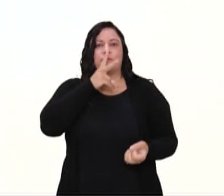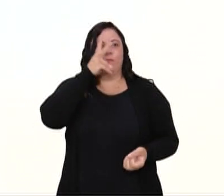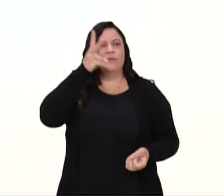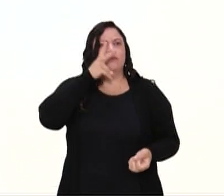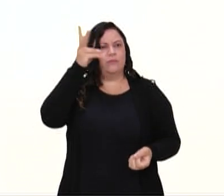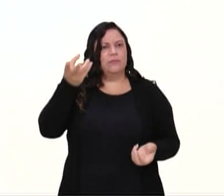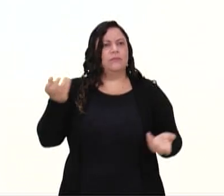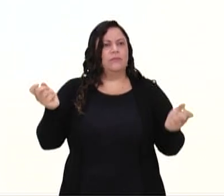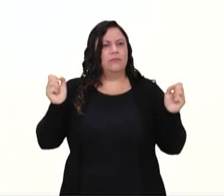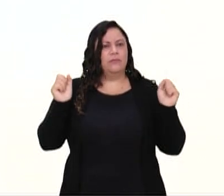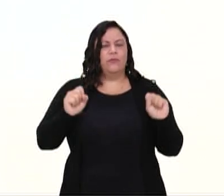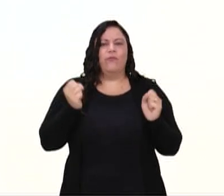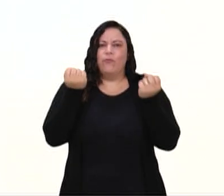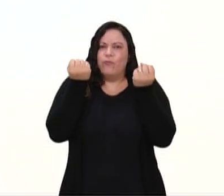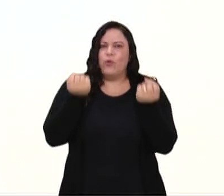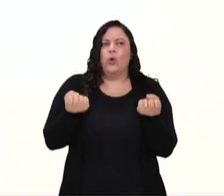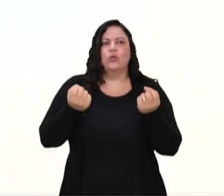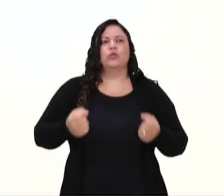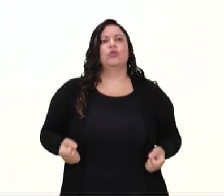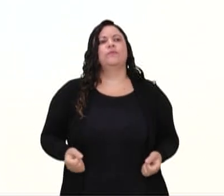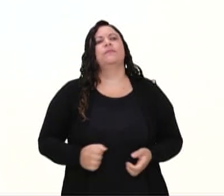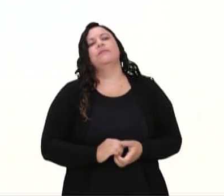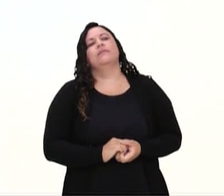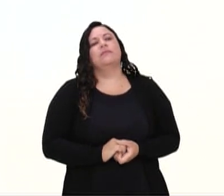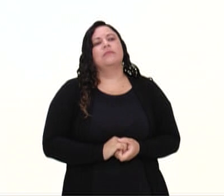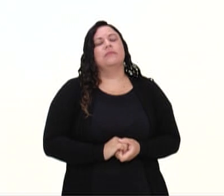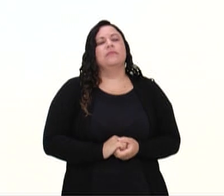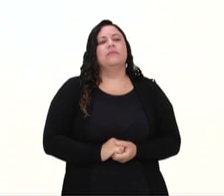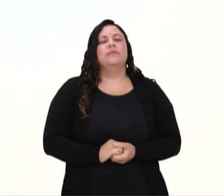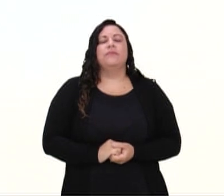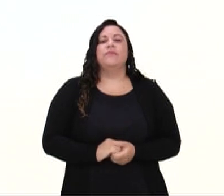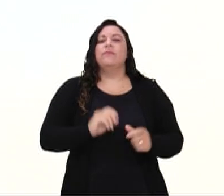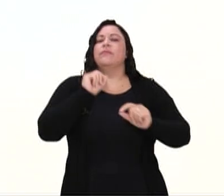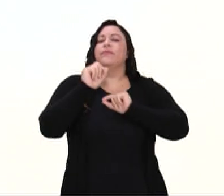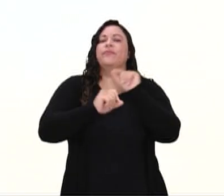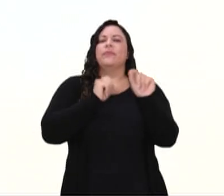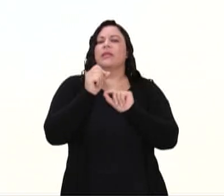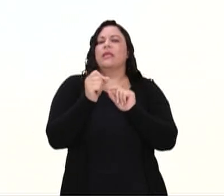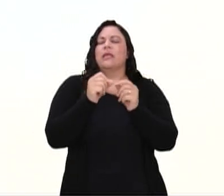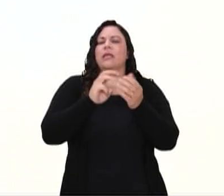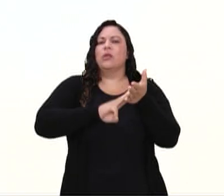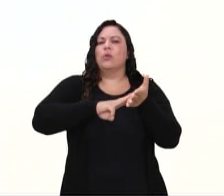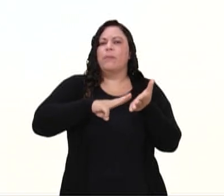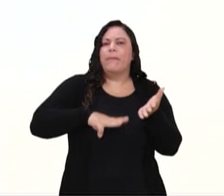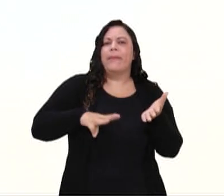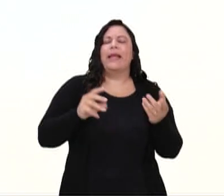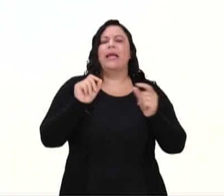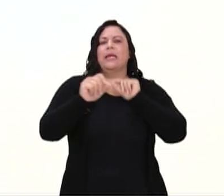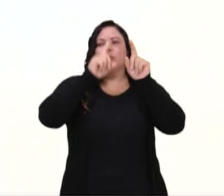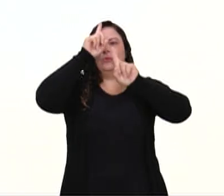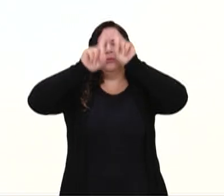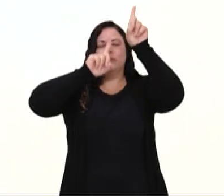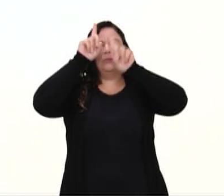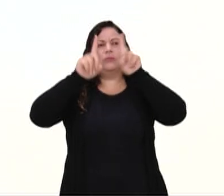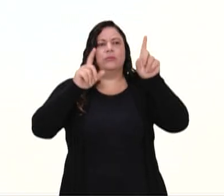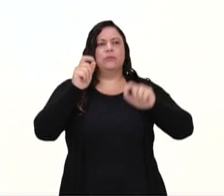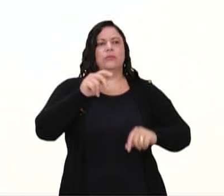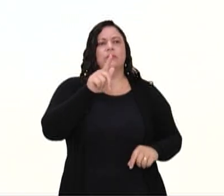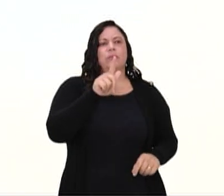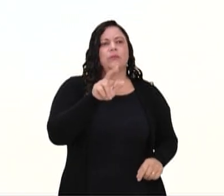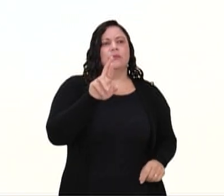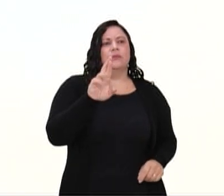sempre com trabalho de alta intensidade. Tá? Quem trouxe esse método, quem criou esse método foi Greg